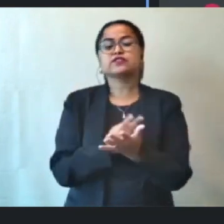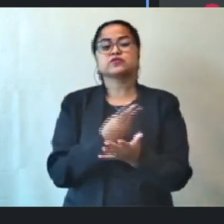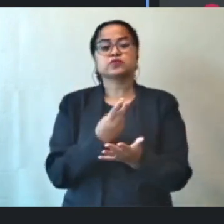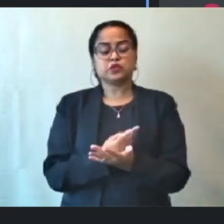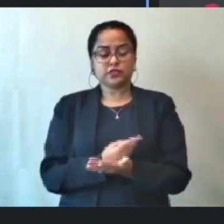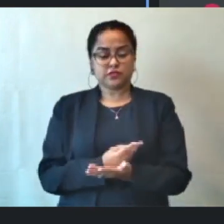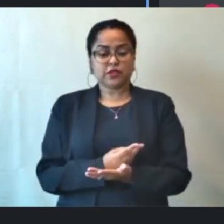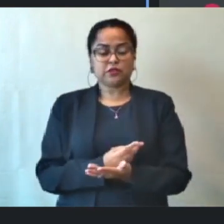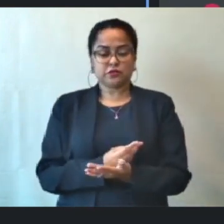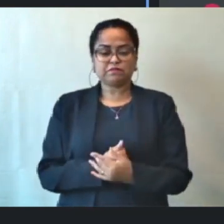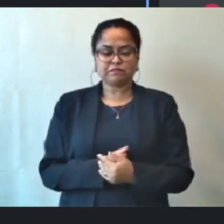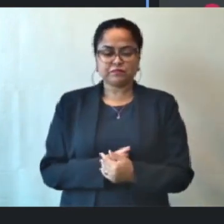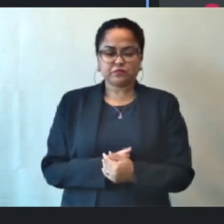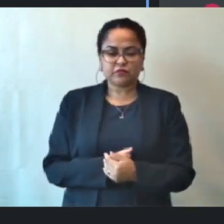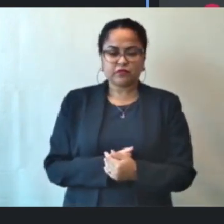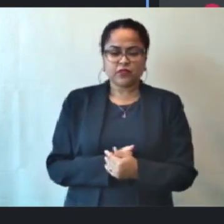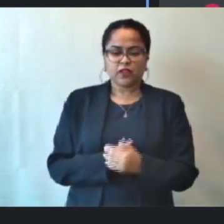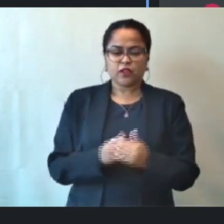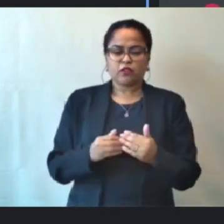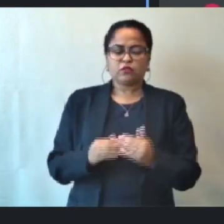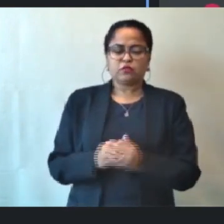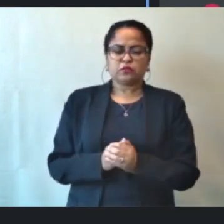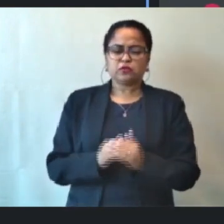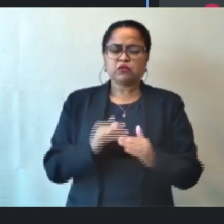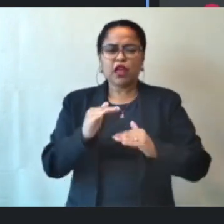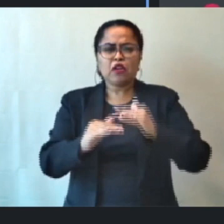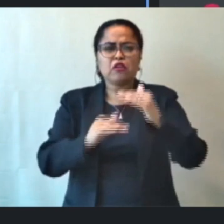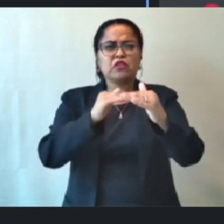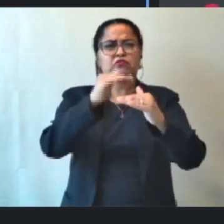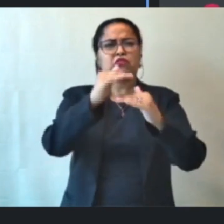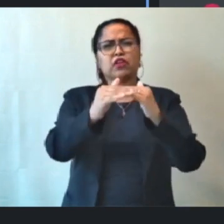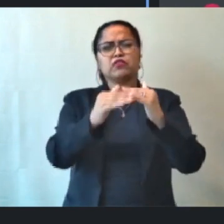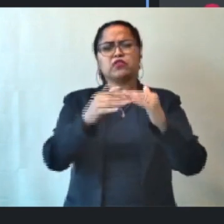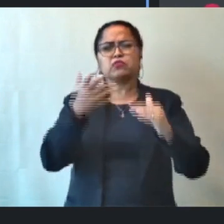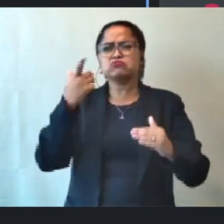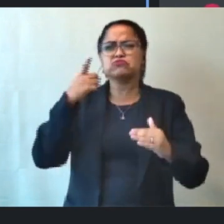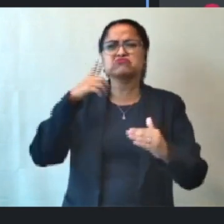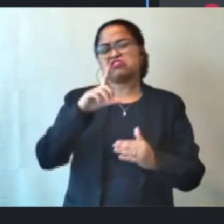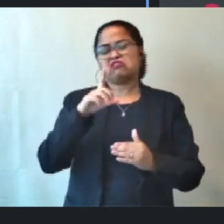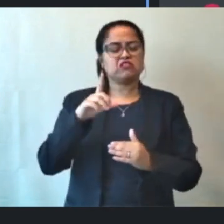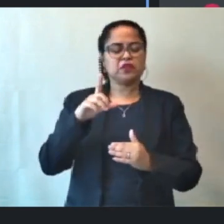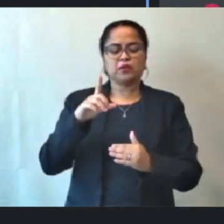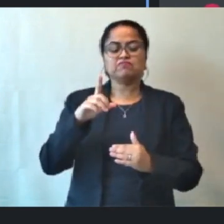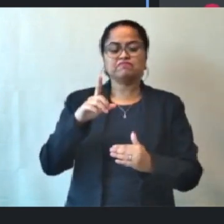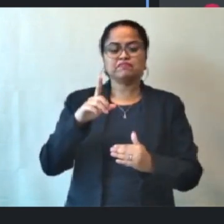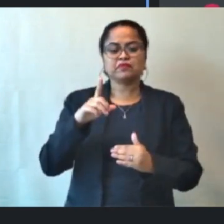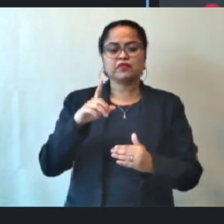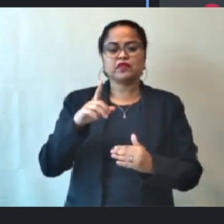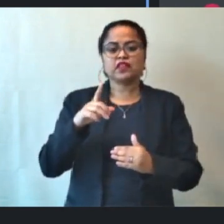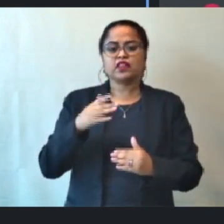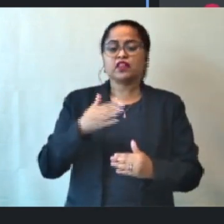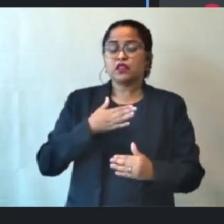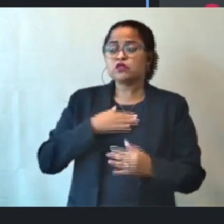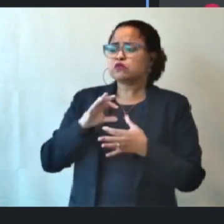da forma que a gente espera. Mas eu continuo afirmando, presidente, que eu coloco a minha disposição